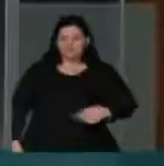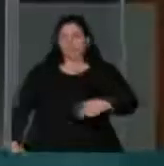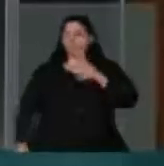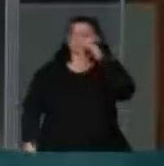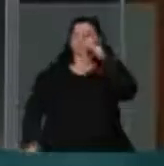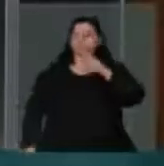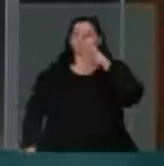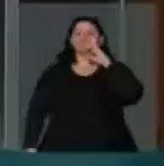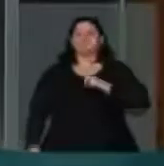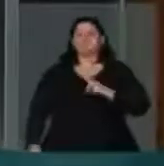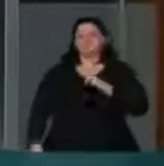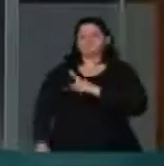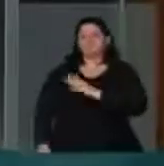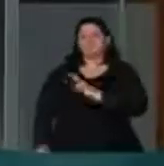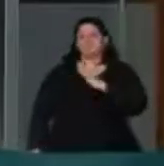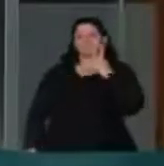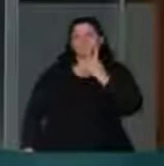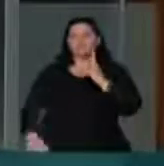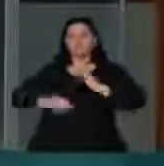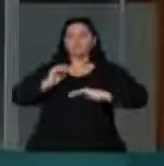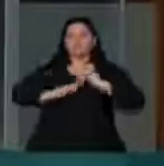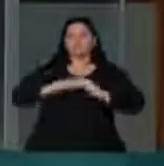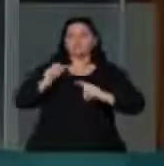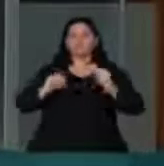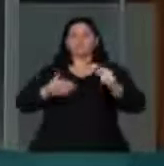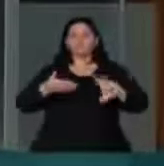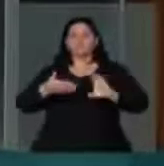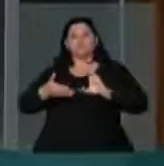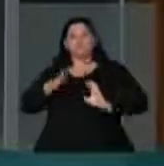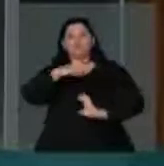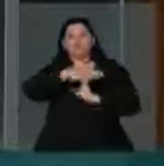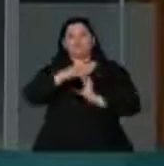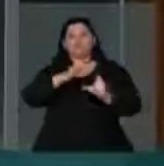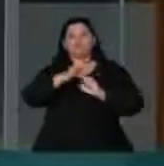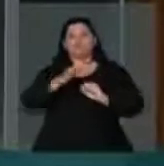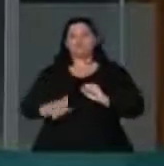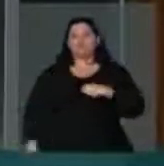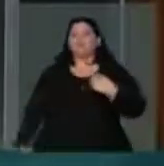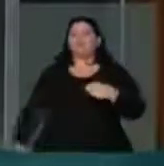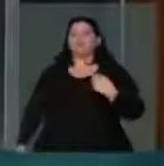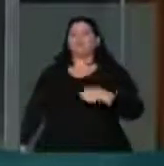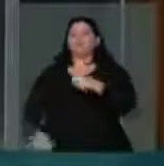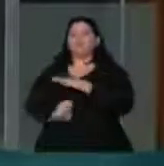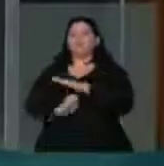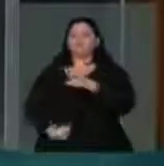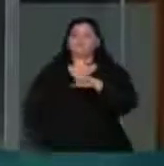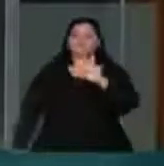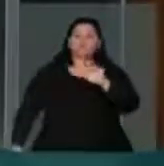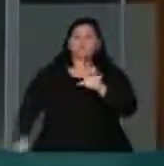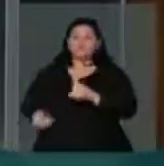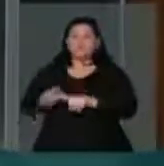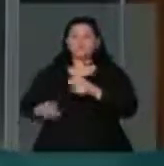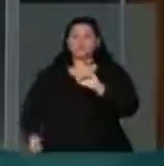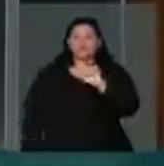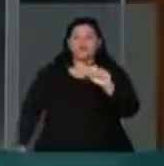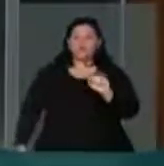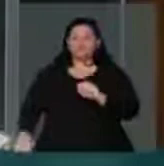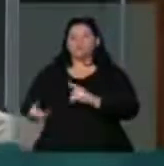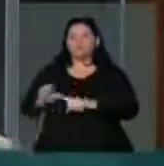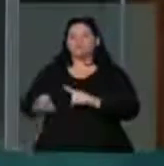falando de financiamento público de campanha. Quem se lambuzou com o dinheiro da Odebrecht, da UTC, da OAS,